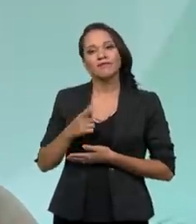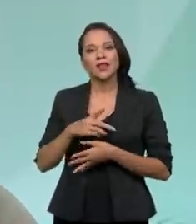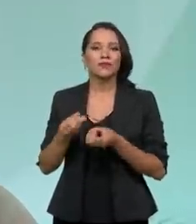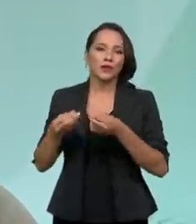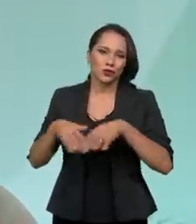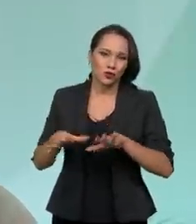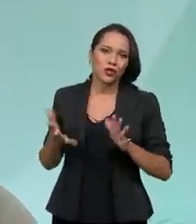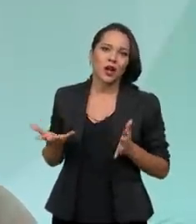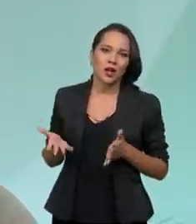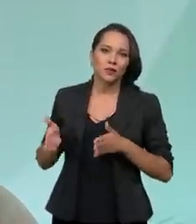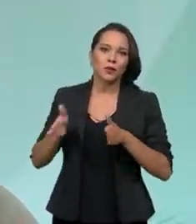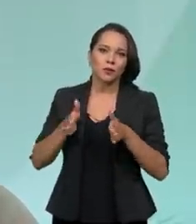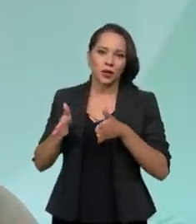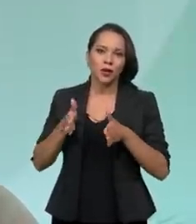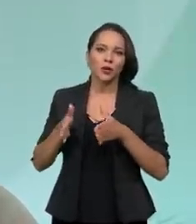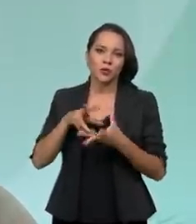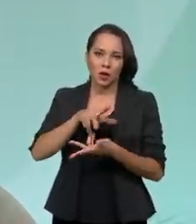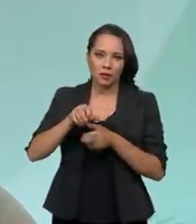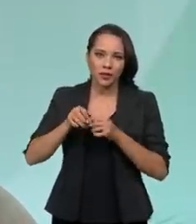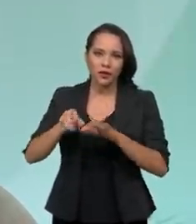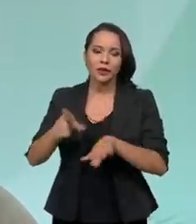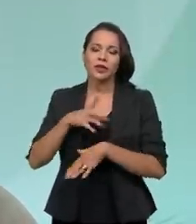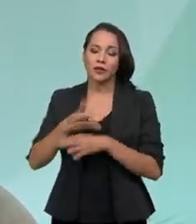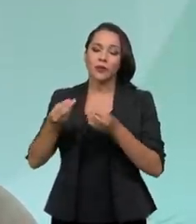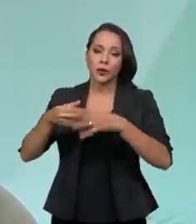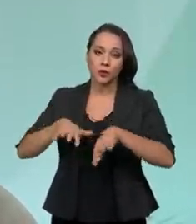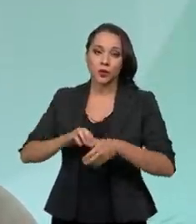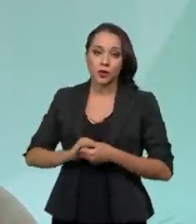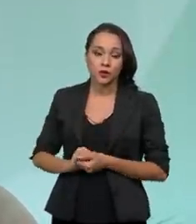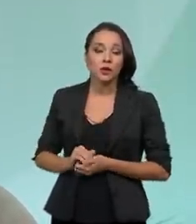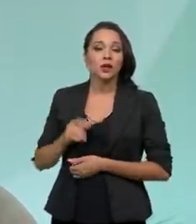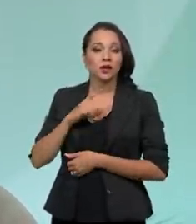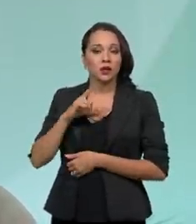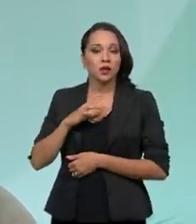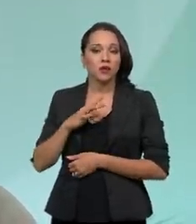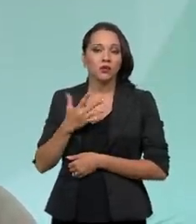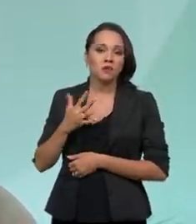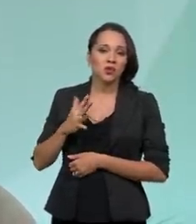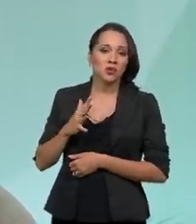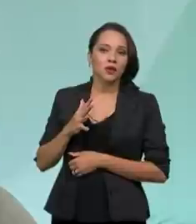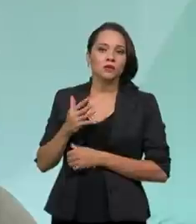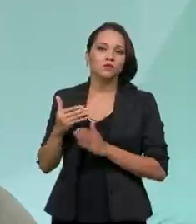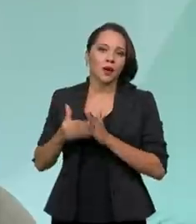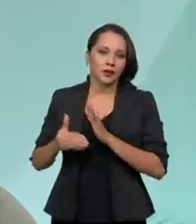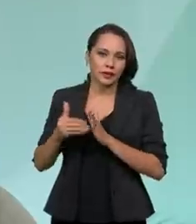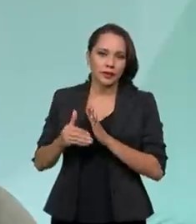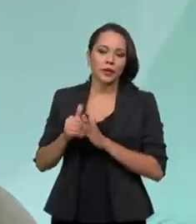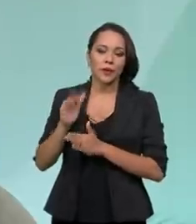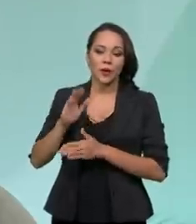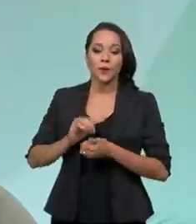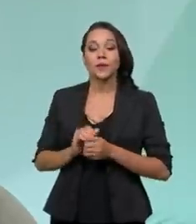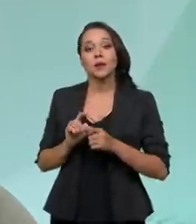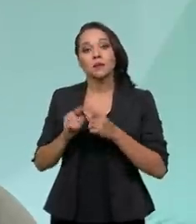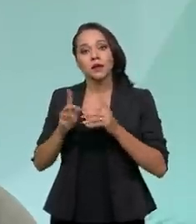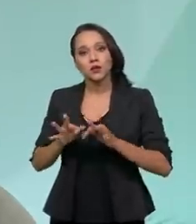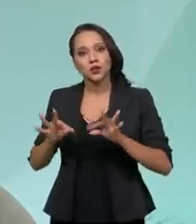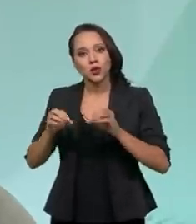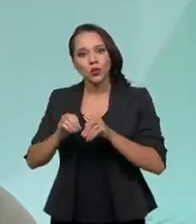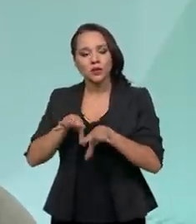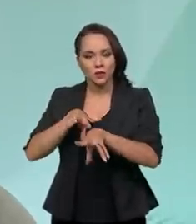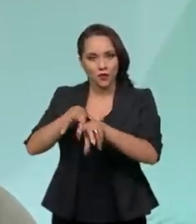tenho que dizer aqui, por questão da pandemia, onde nós tivemos uma restrição maior. Mas todos esses